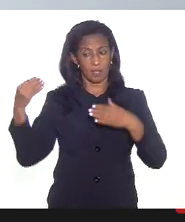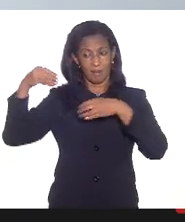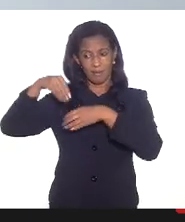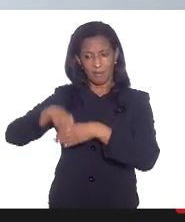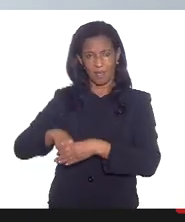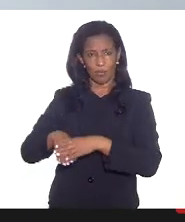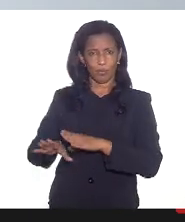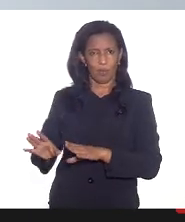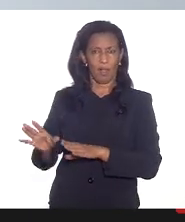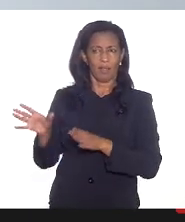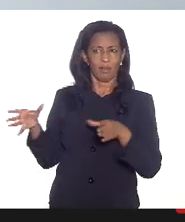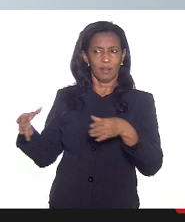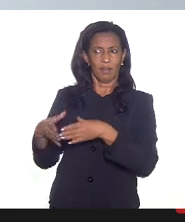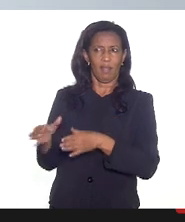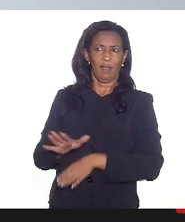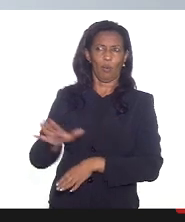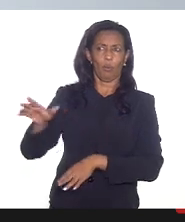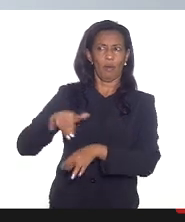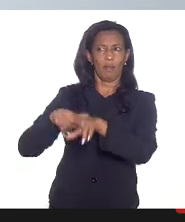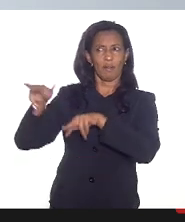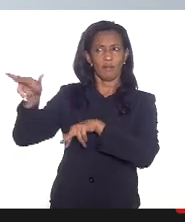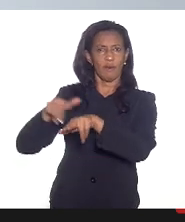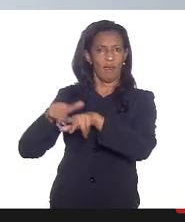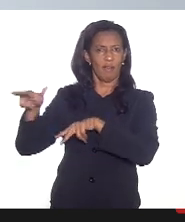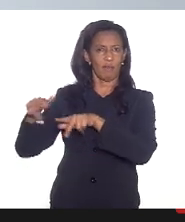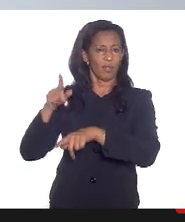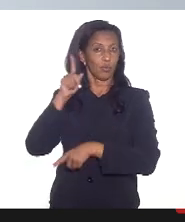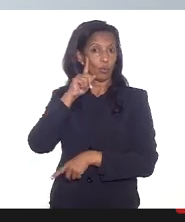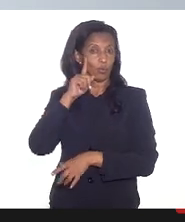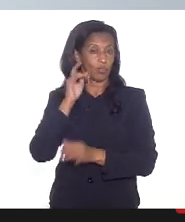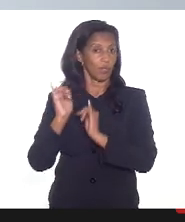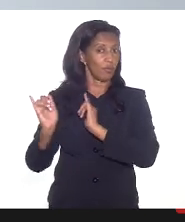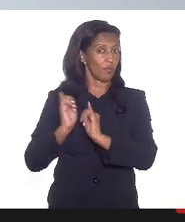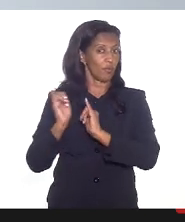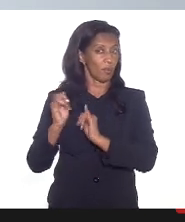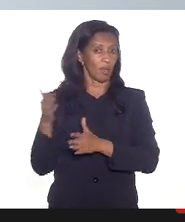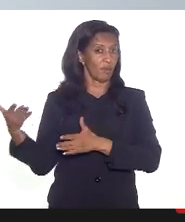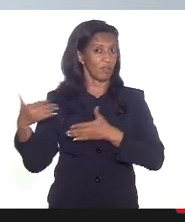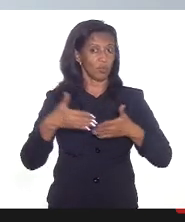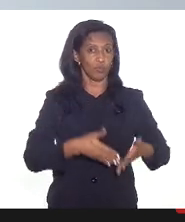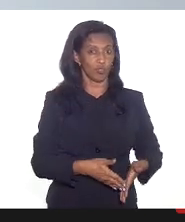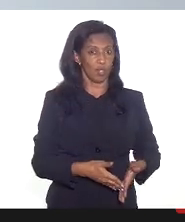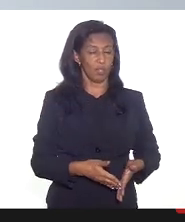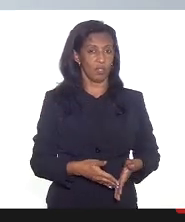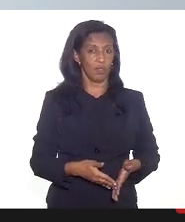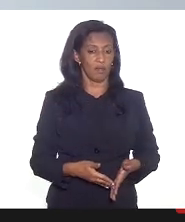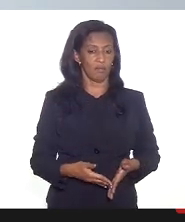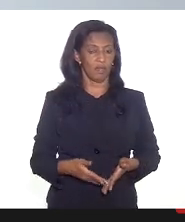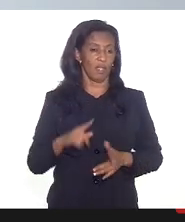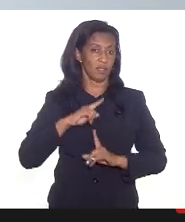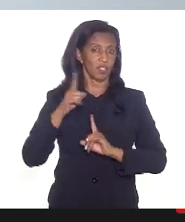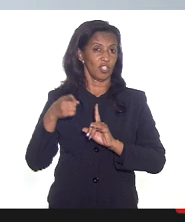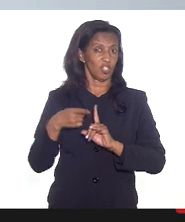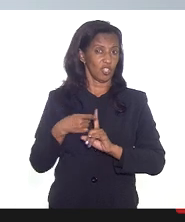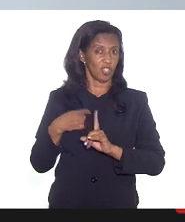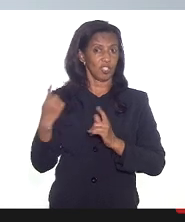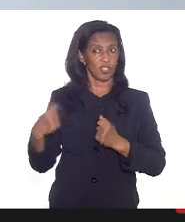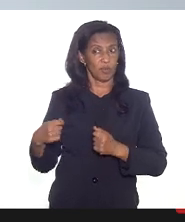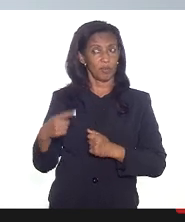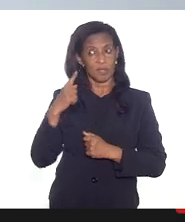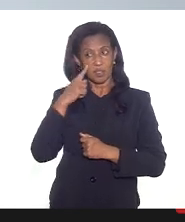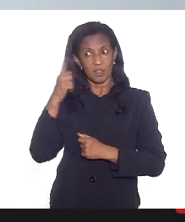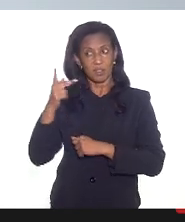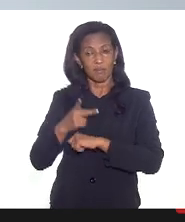comunidade é ele quem está lá indo e vindo todos os dias trazendo as informações que às vezes não chegam inclusive essas gestantes que a gente precisa fazer